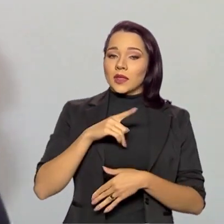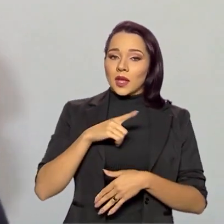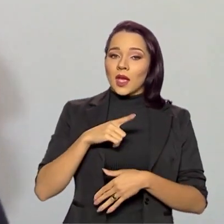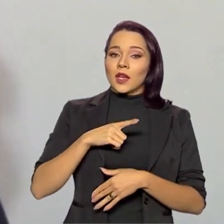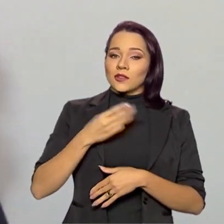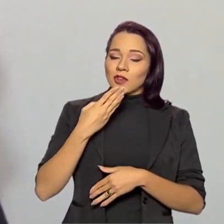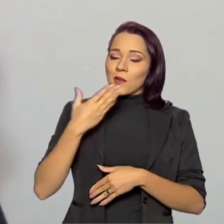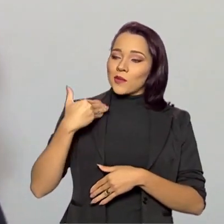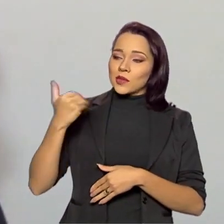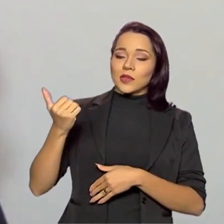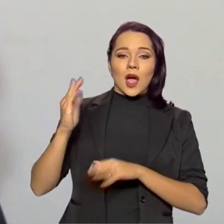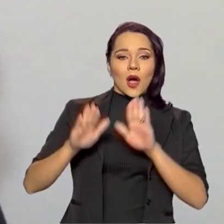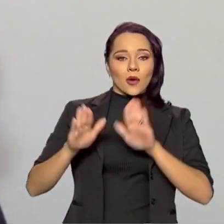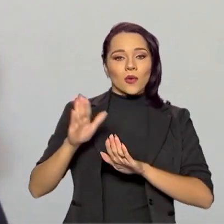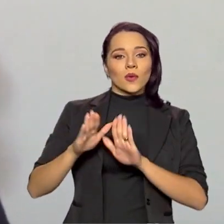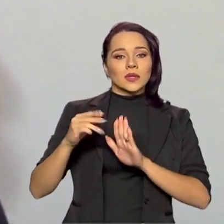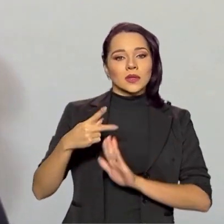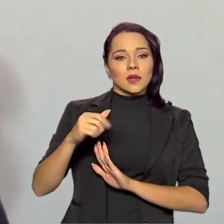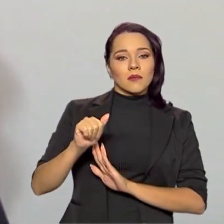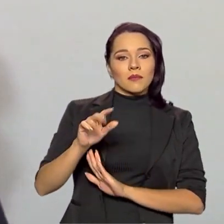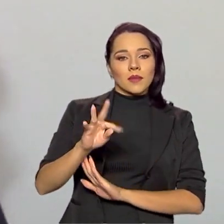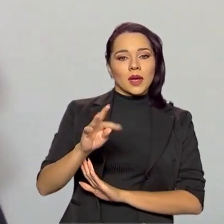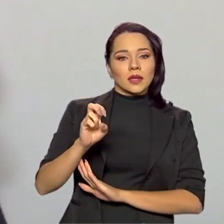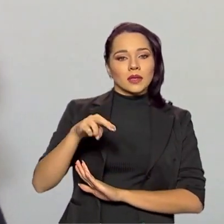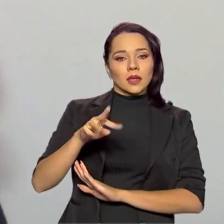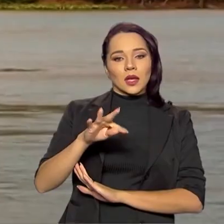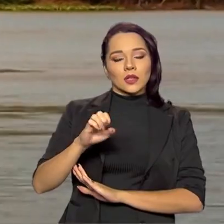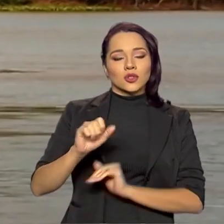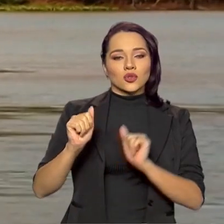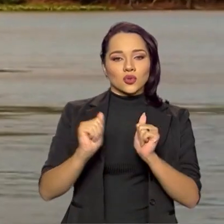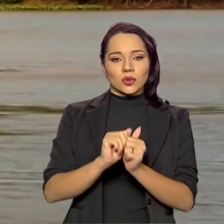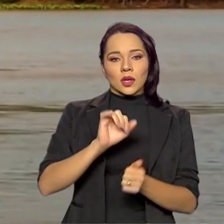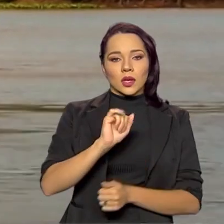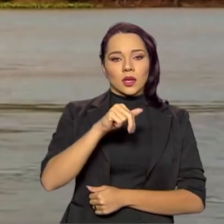solicitadas algumas patentes junto ao INPI.